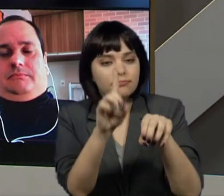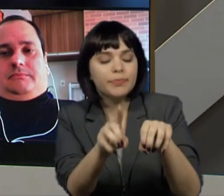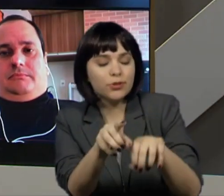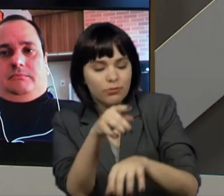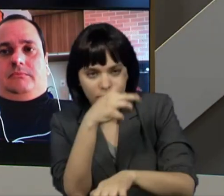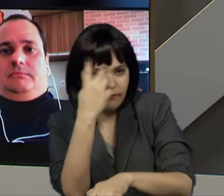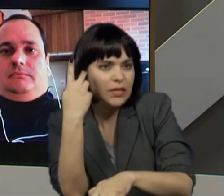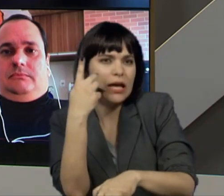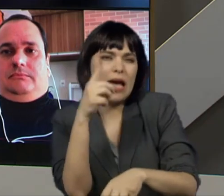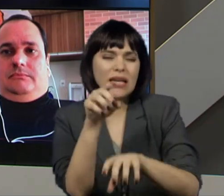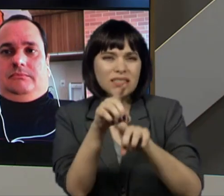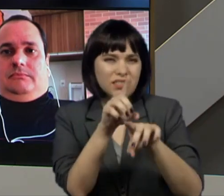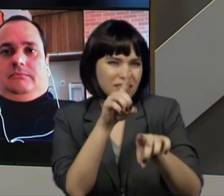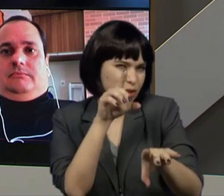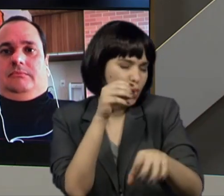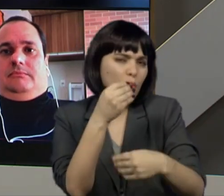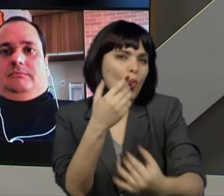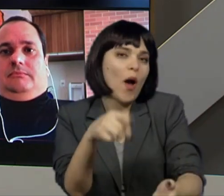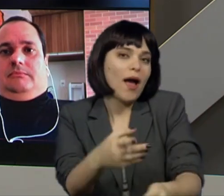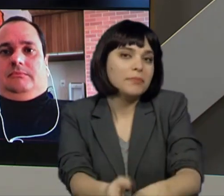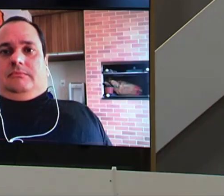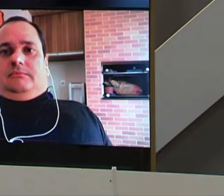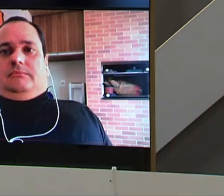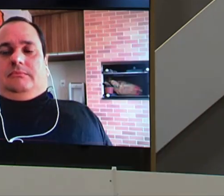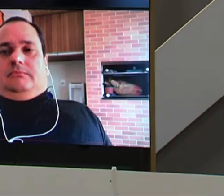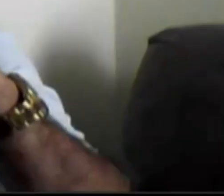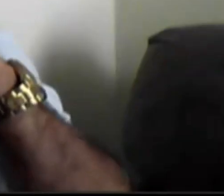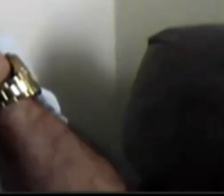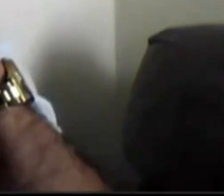deficiência, esse ensino à distância, não é?